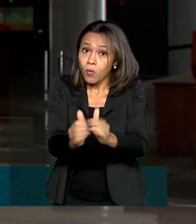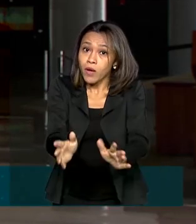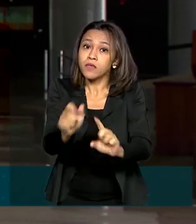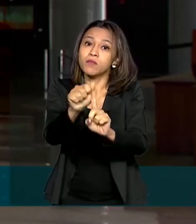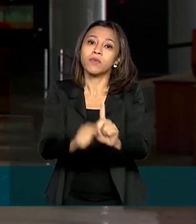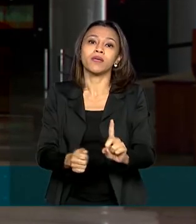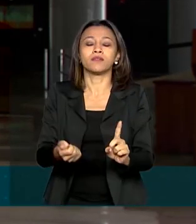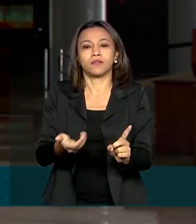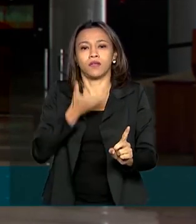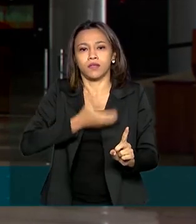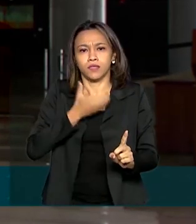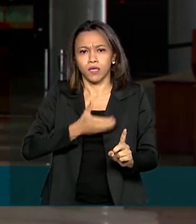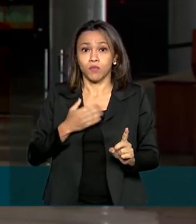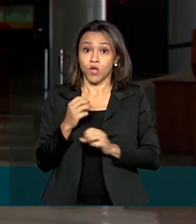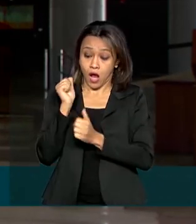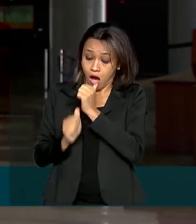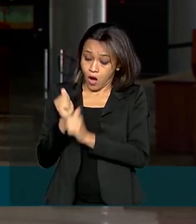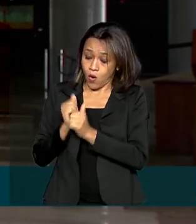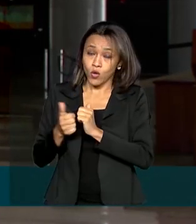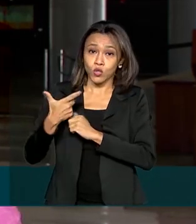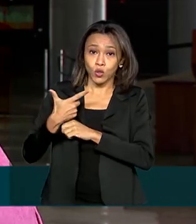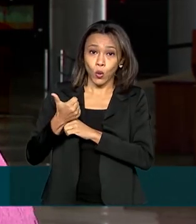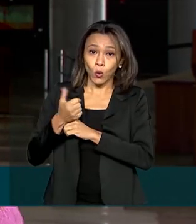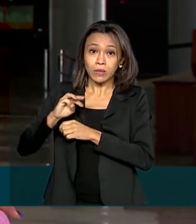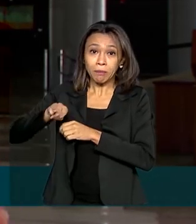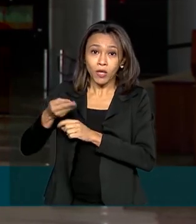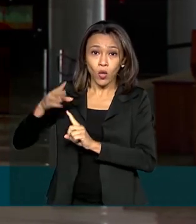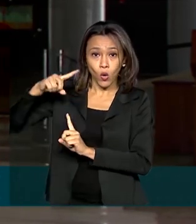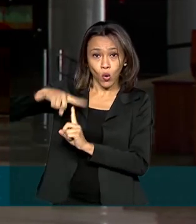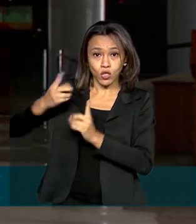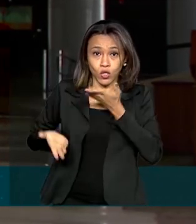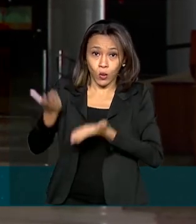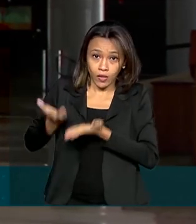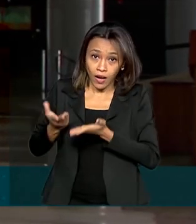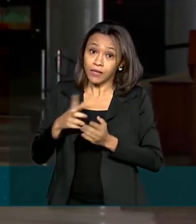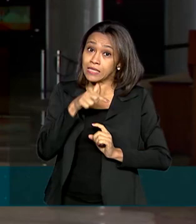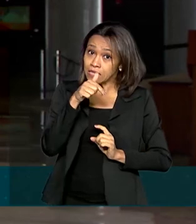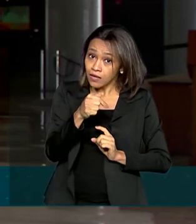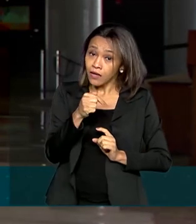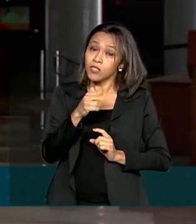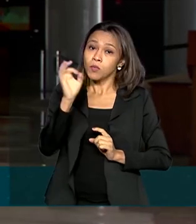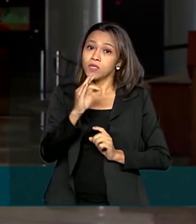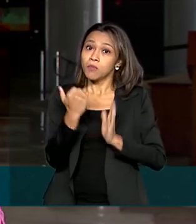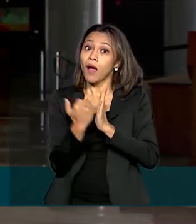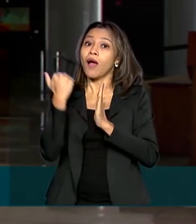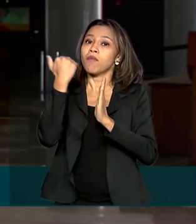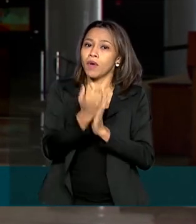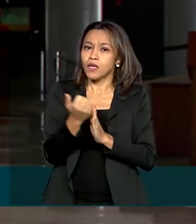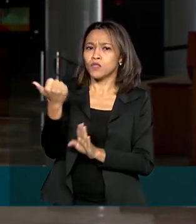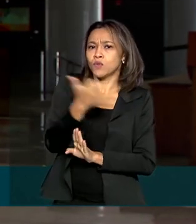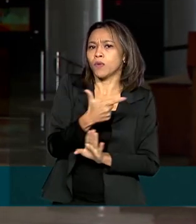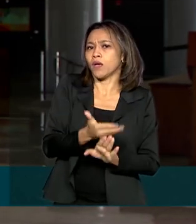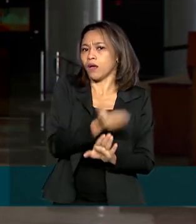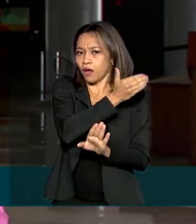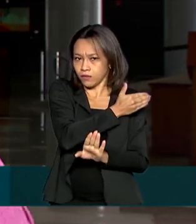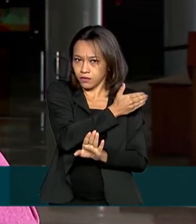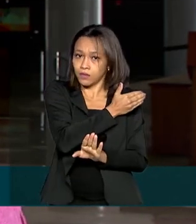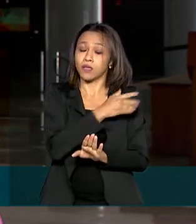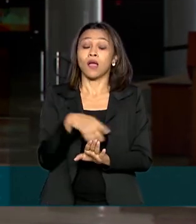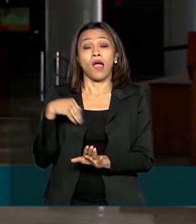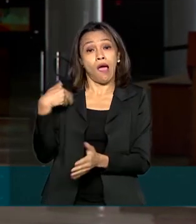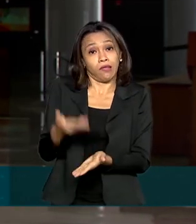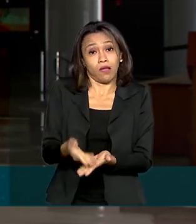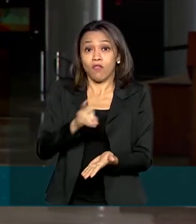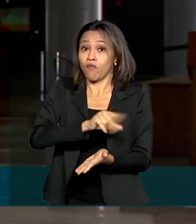Somente de arroz serão 12 milhões de toneladas, 7% a mais que a colheita anterior. Até lá, o governo garante que